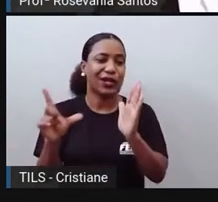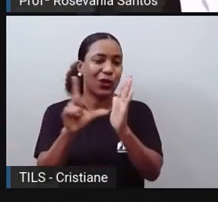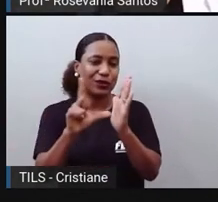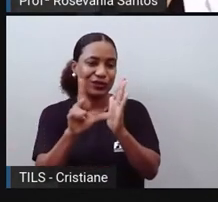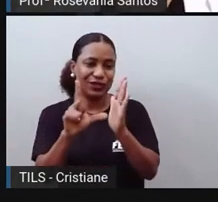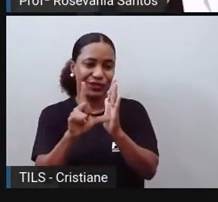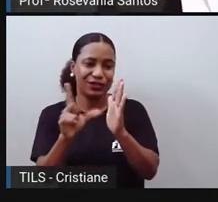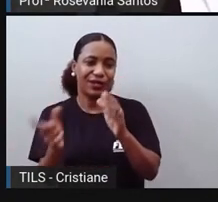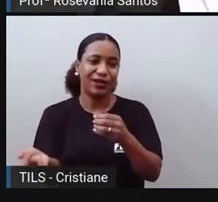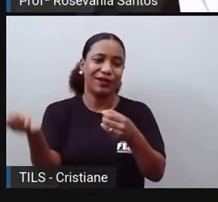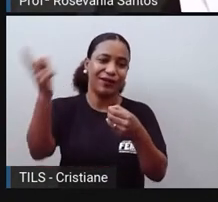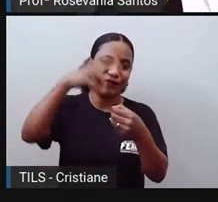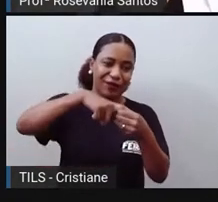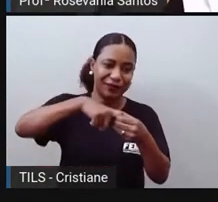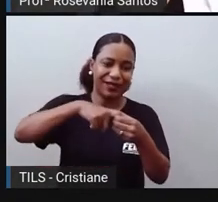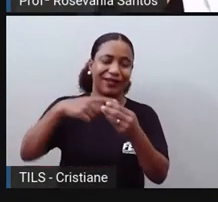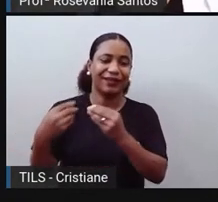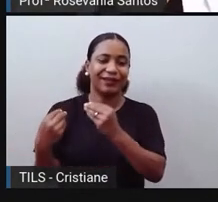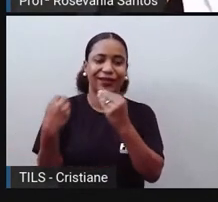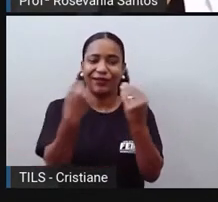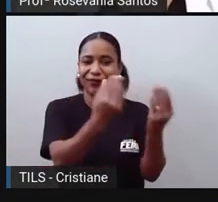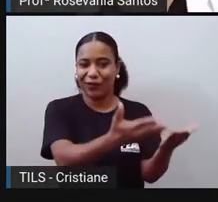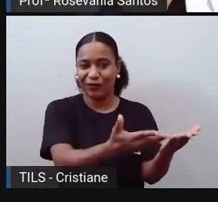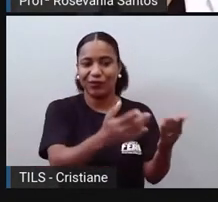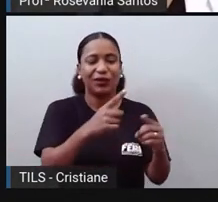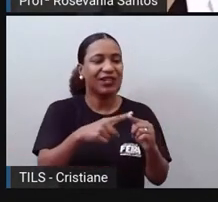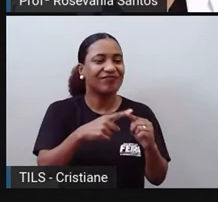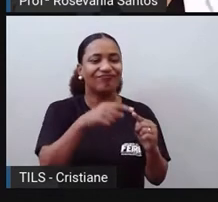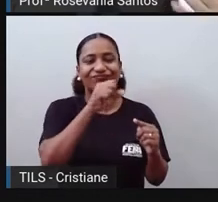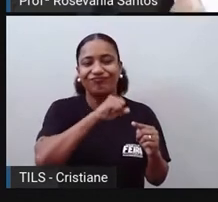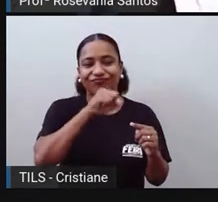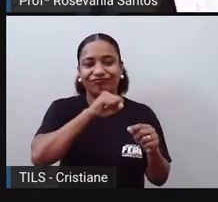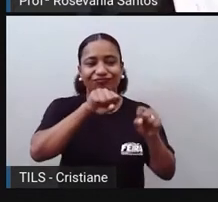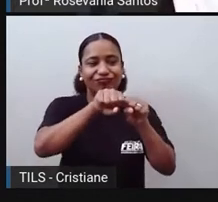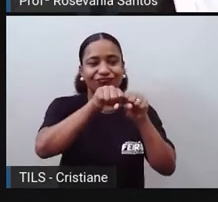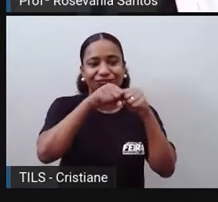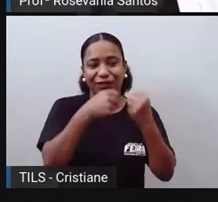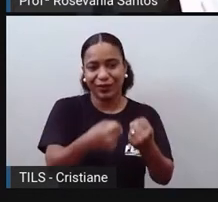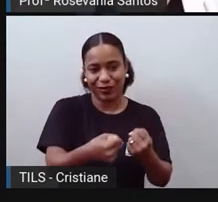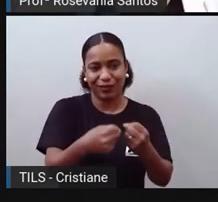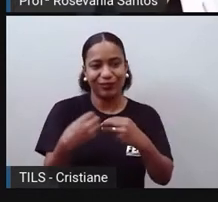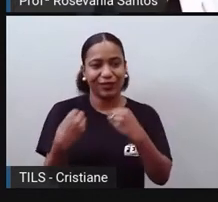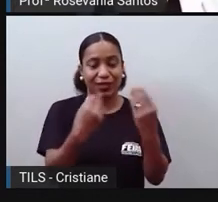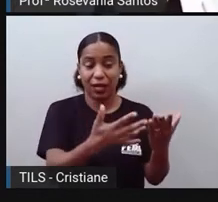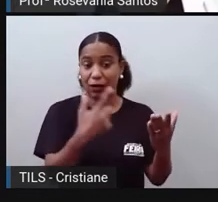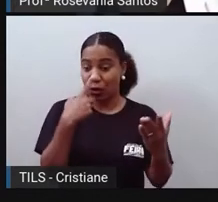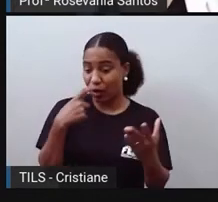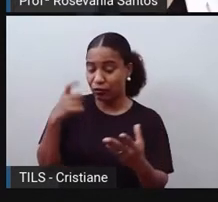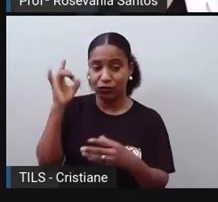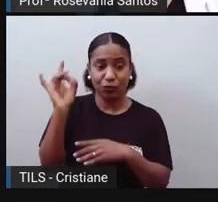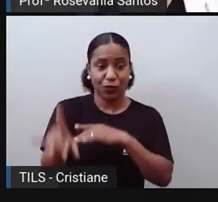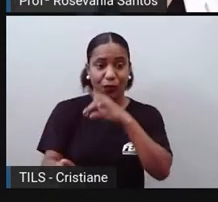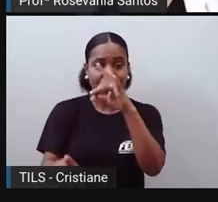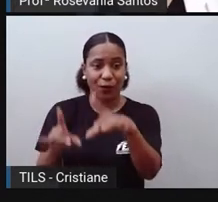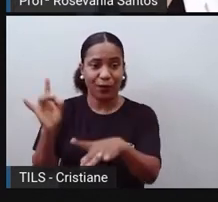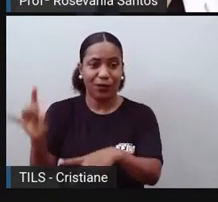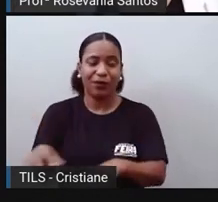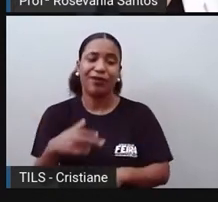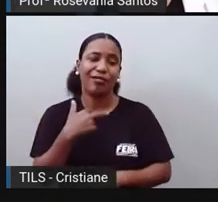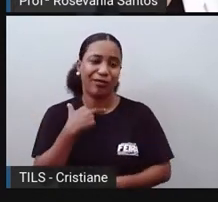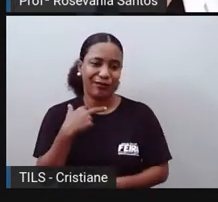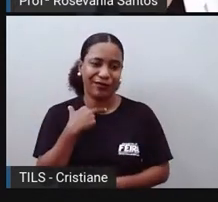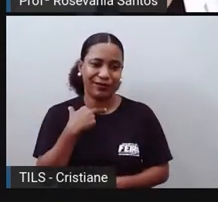para o fabricante esse produto aí, porque ele também não pode ser descartado de qualquer jeito no meio ambiente. E aí eu coloquei uma